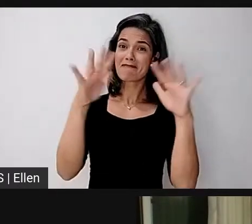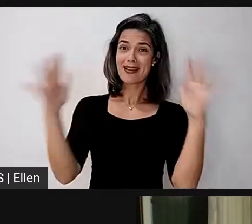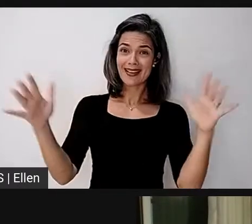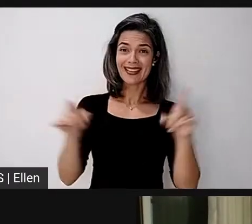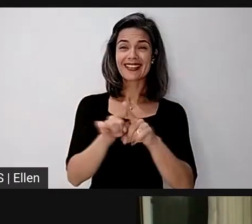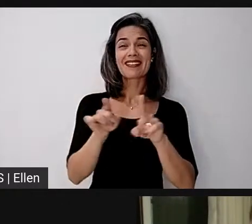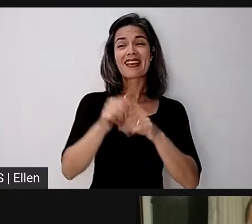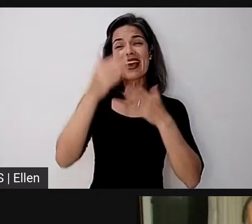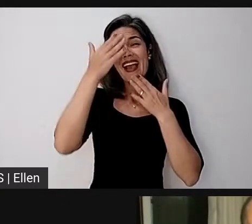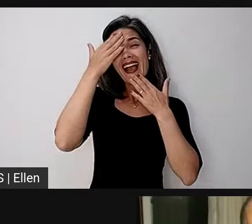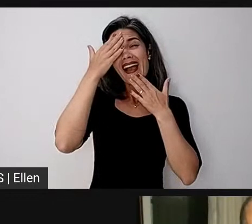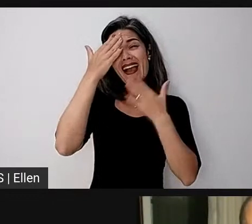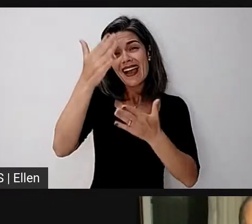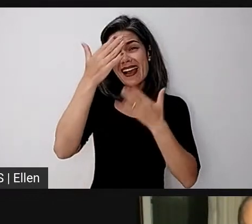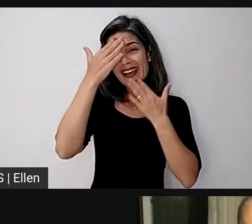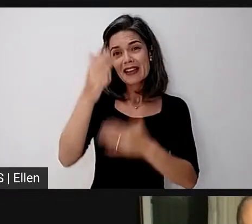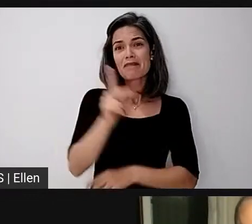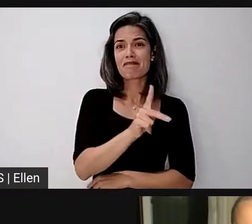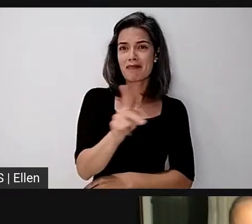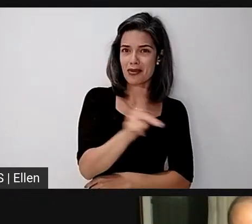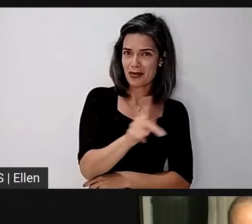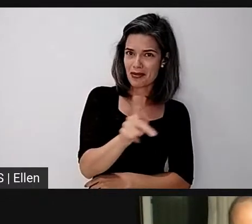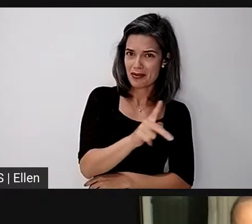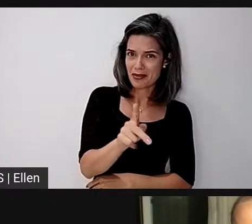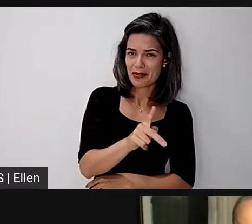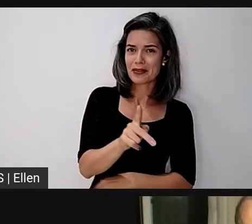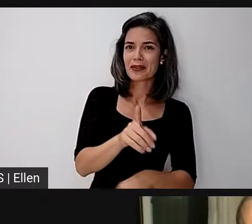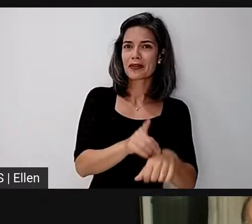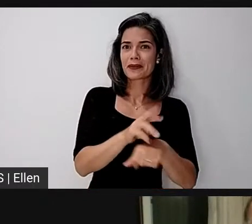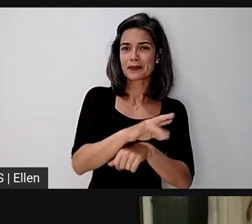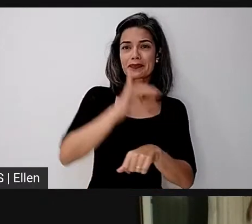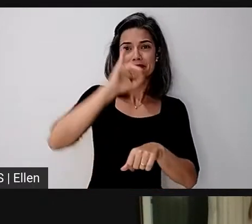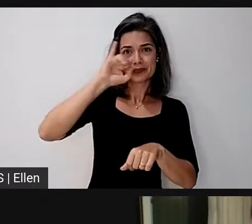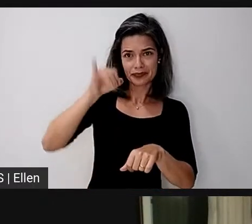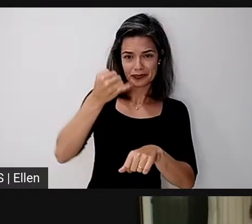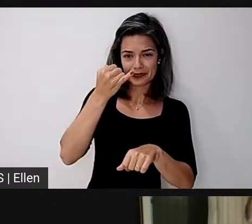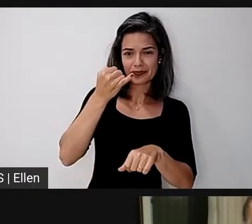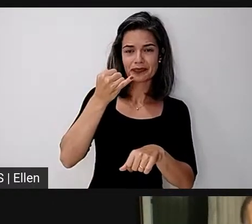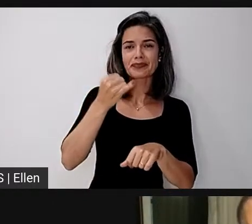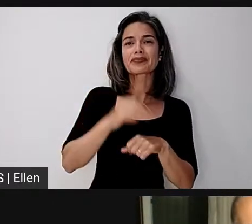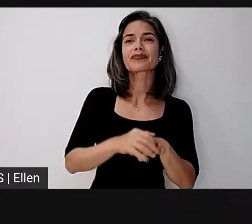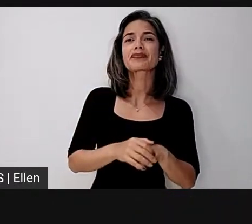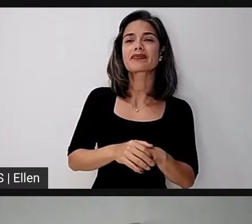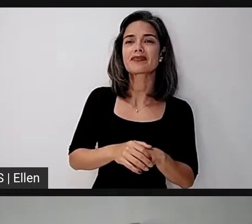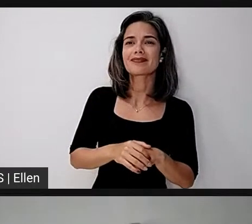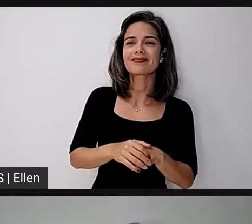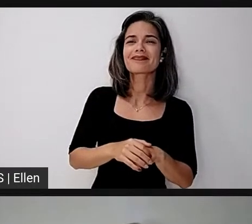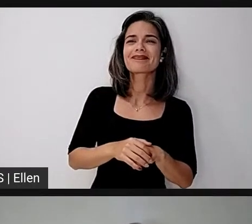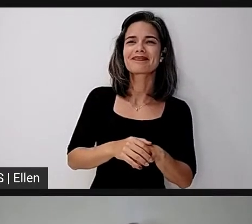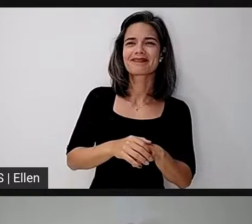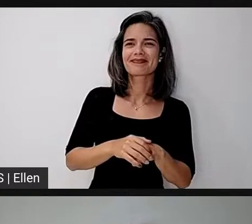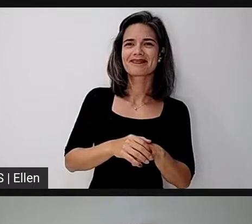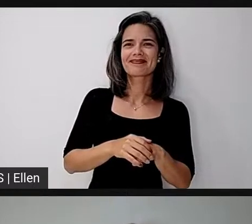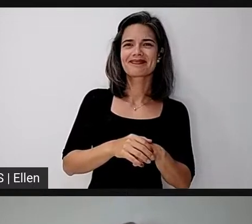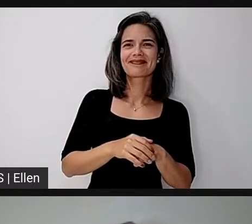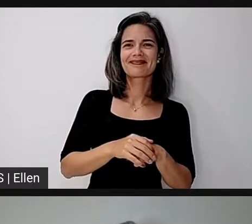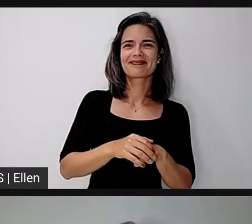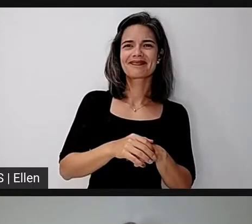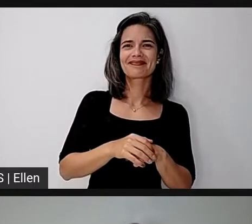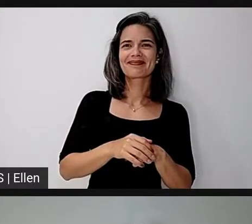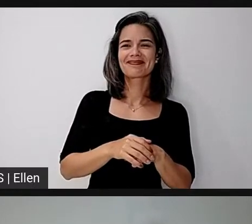muito às professoras, doutora Janaína Silva Costa Antunes, para não errar seu nome, Janaína,